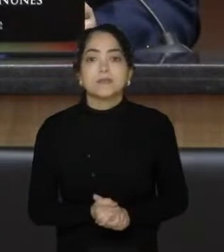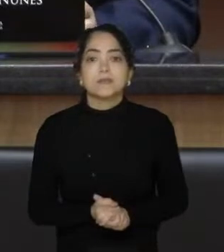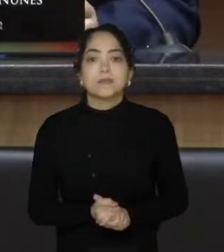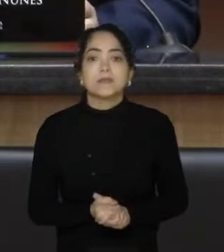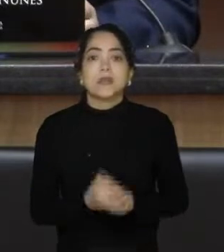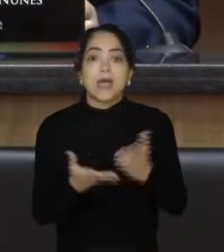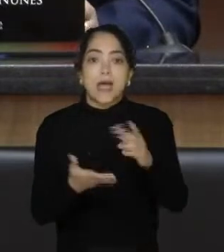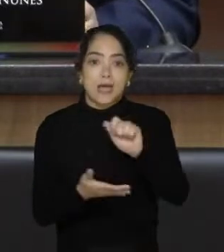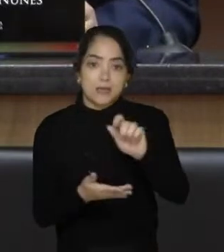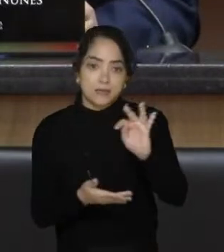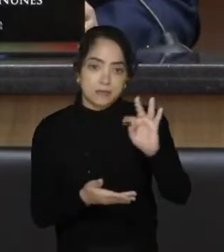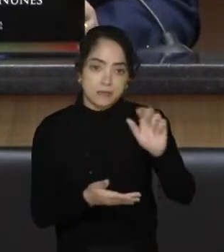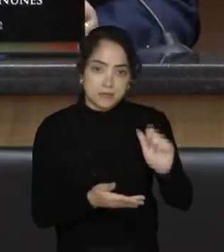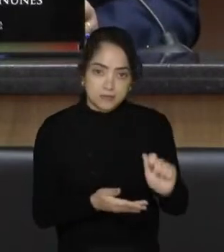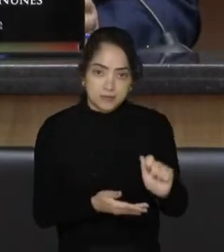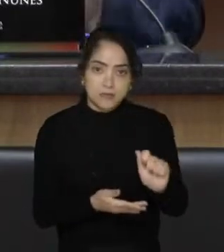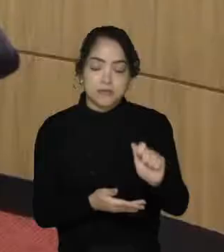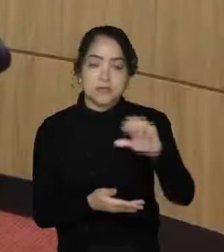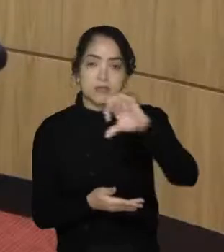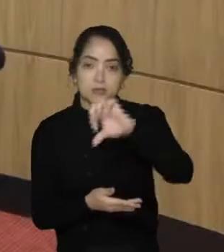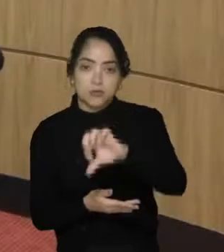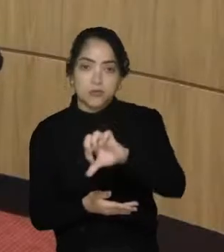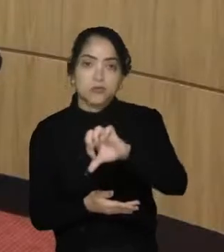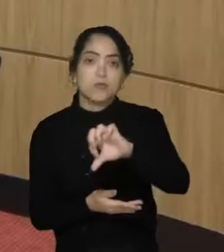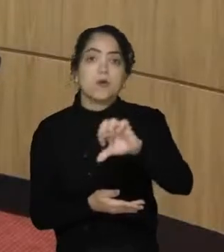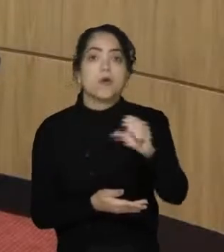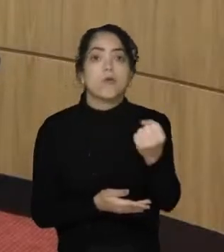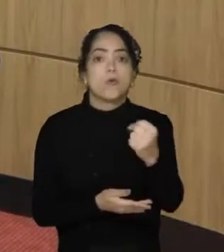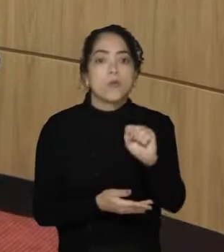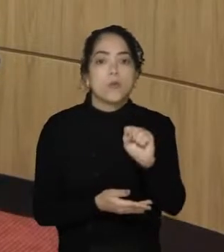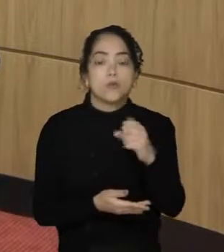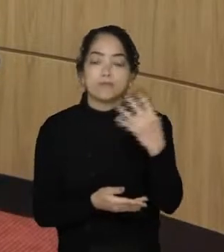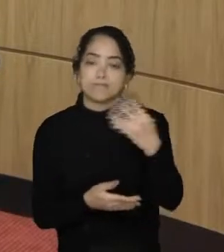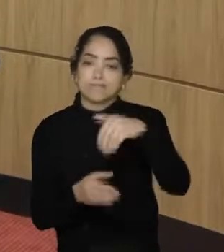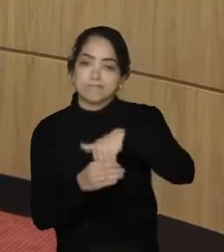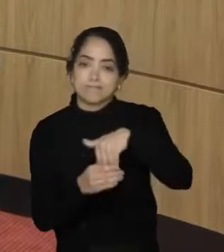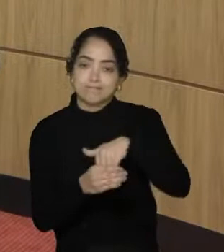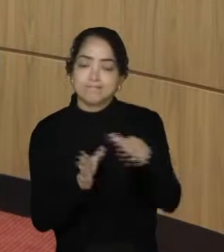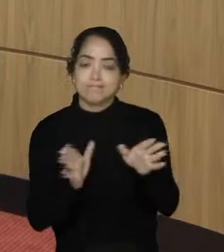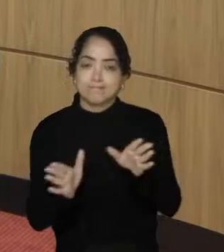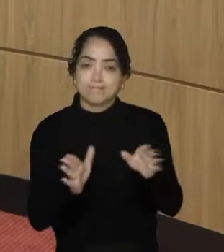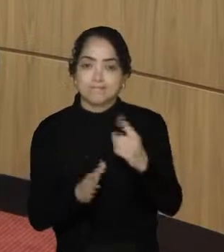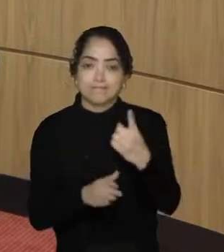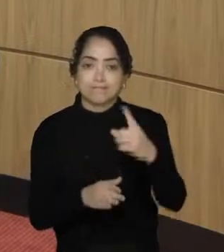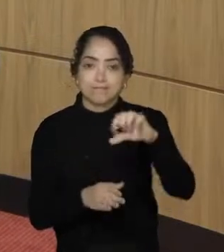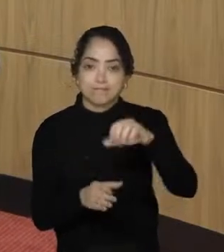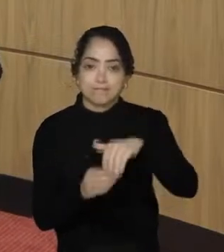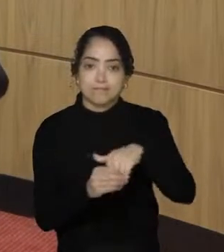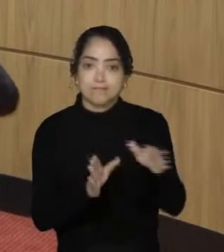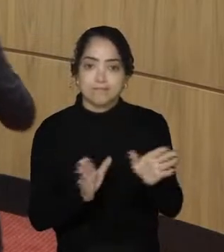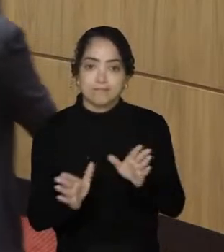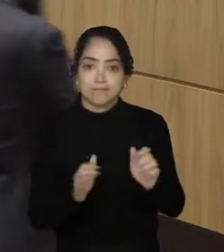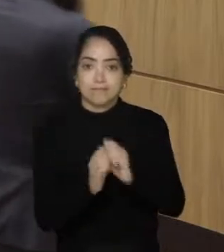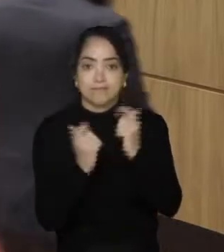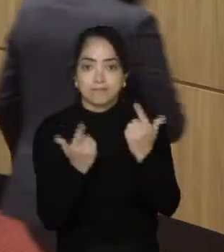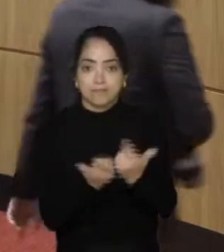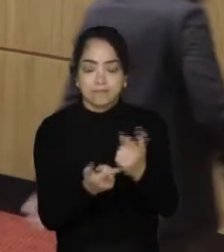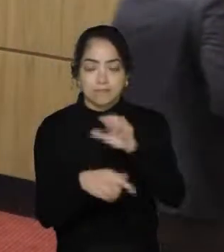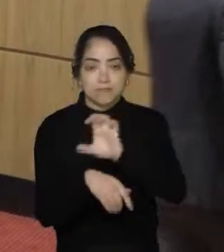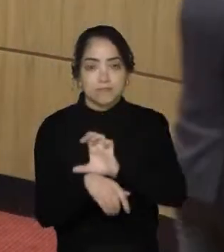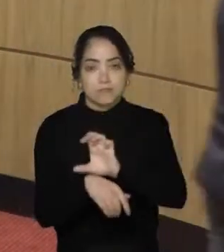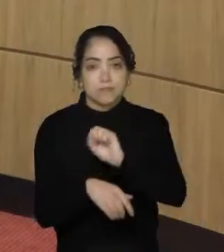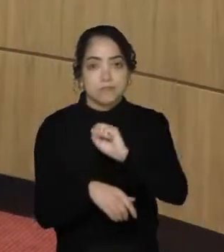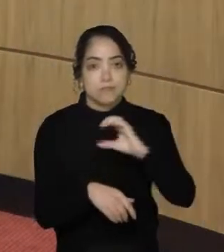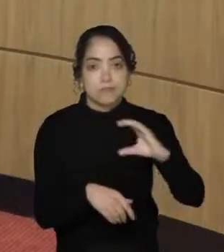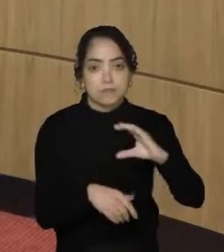Ata da 98ª Sessão Ordinária da 4ª Sessão Legislativa da 19ª Legislatura da Assembleia Legislativa do Estado